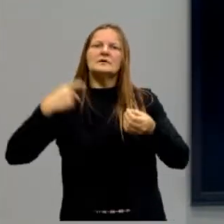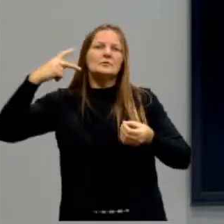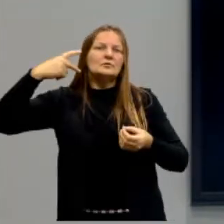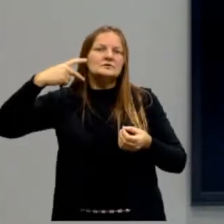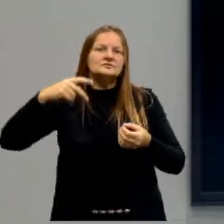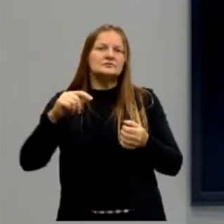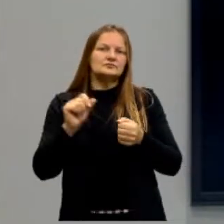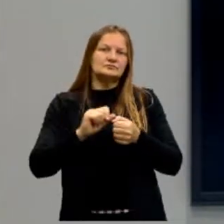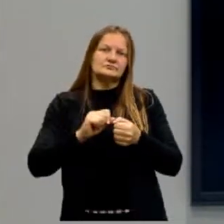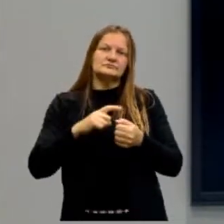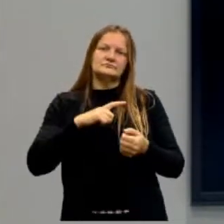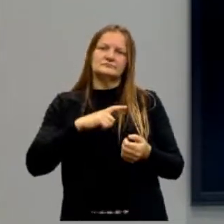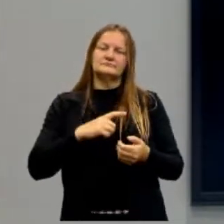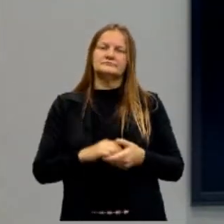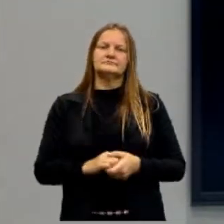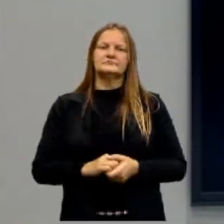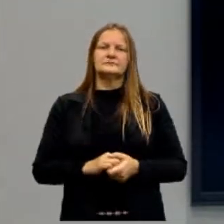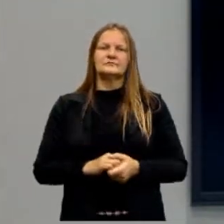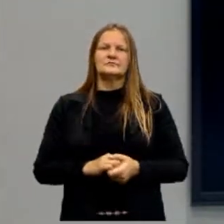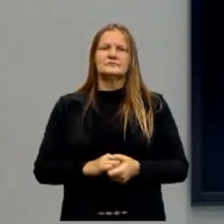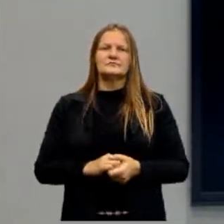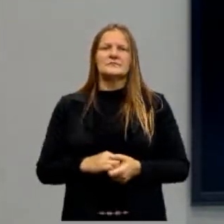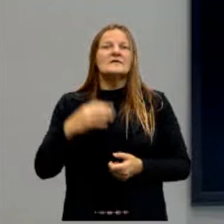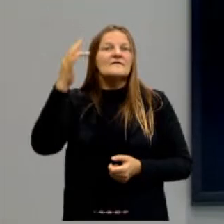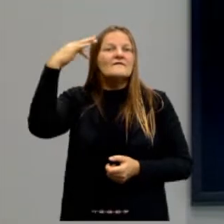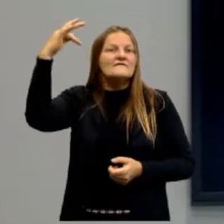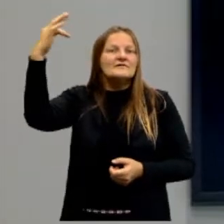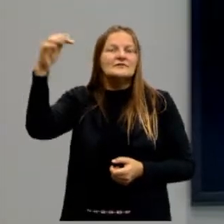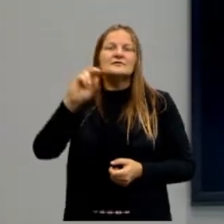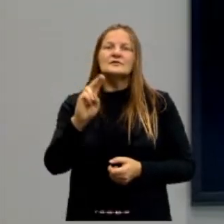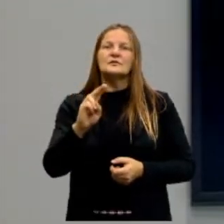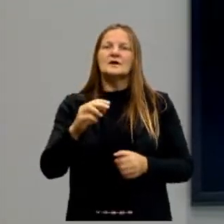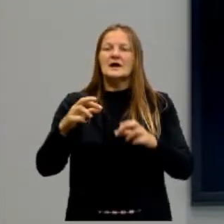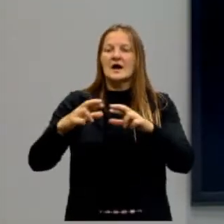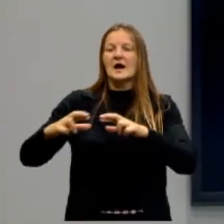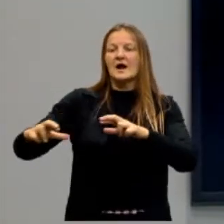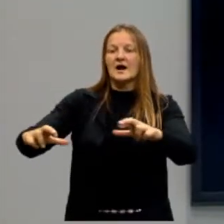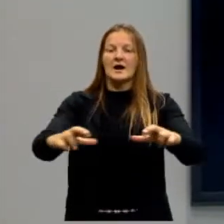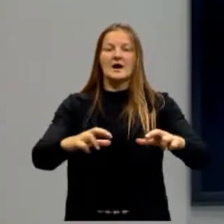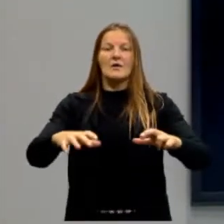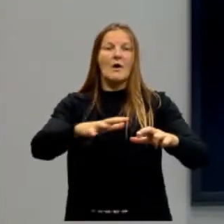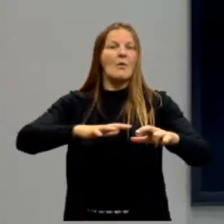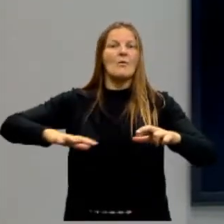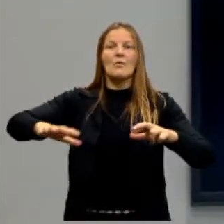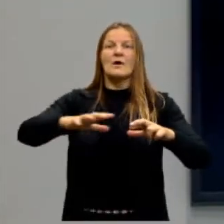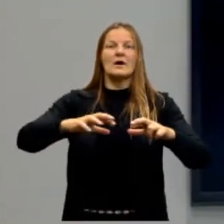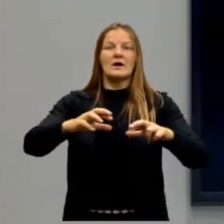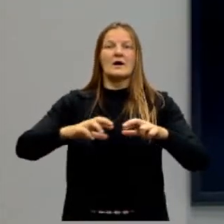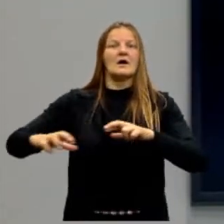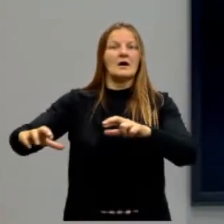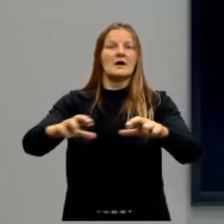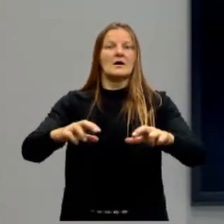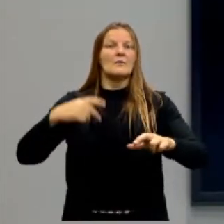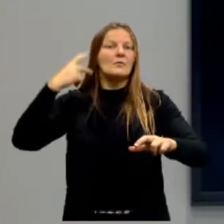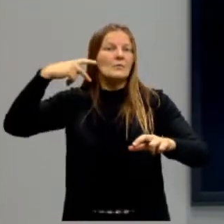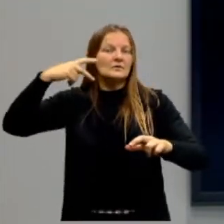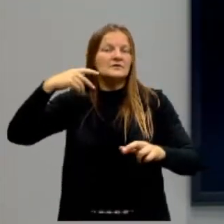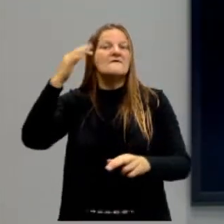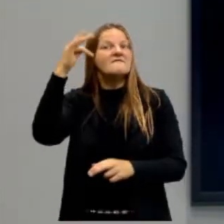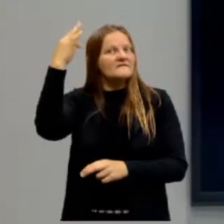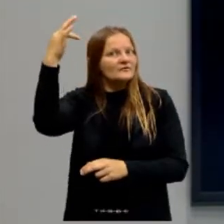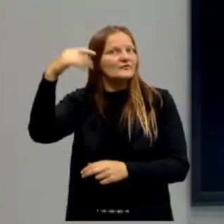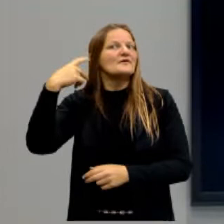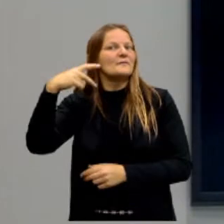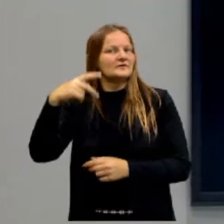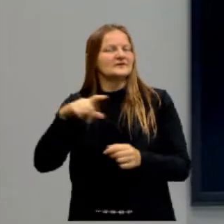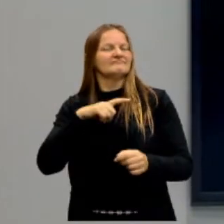e de poder, constituindo o que na filosofia chamamos o que? Campo da política, filosofia política. Então, isso é importante.